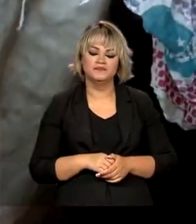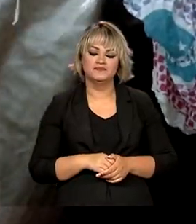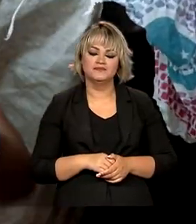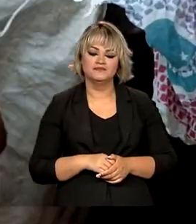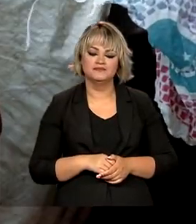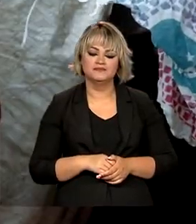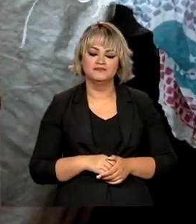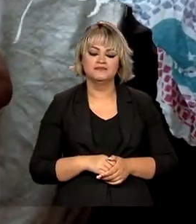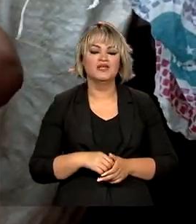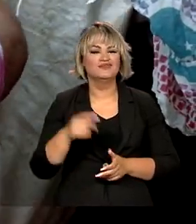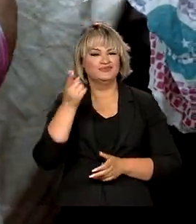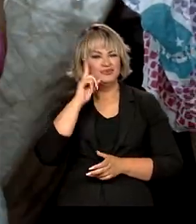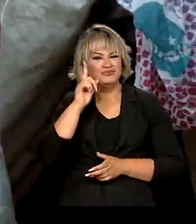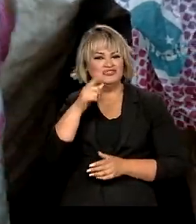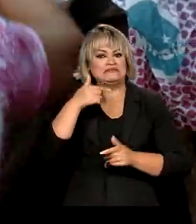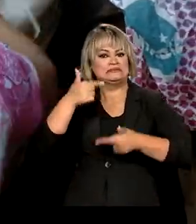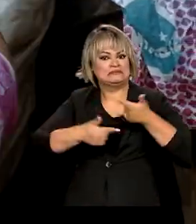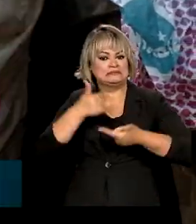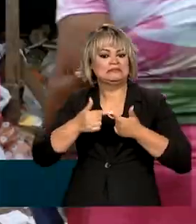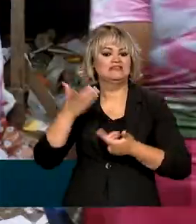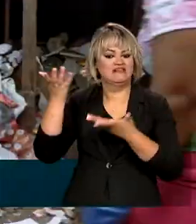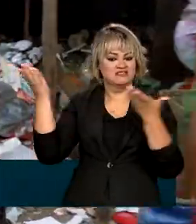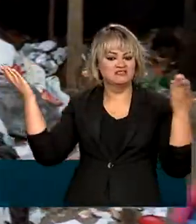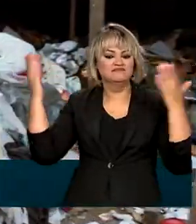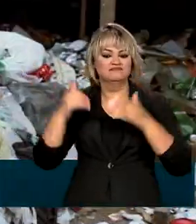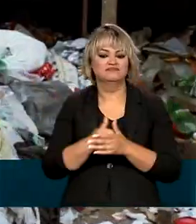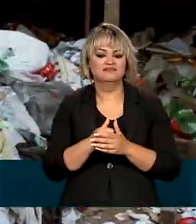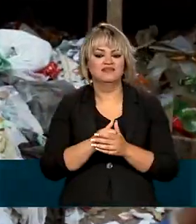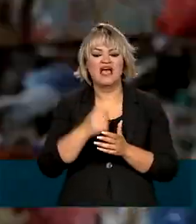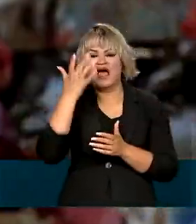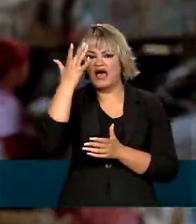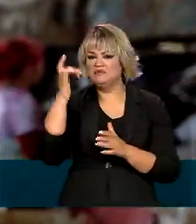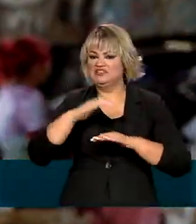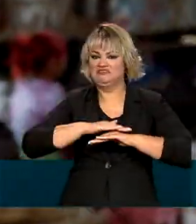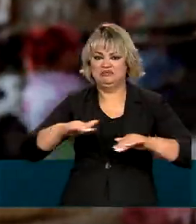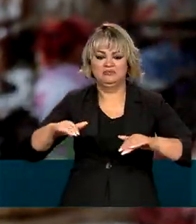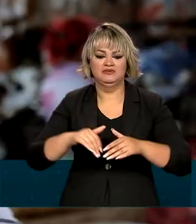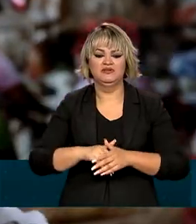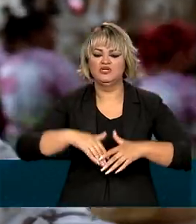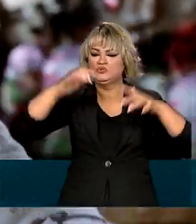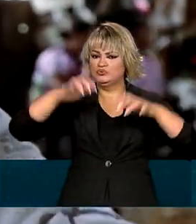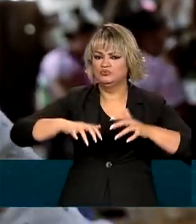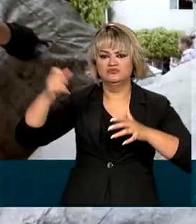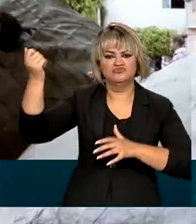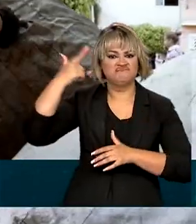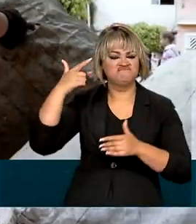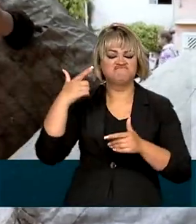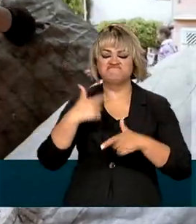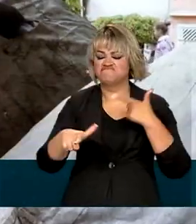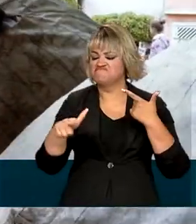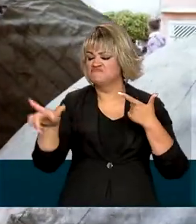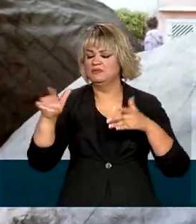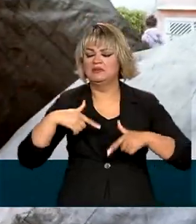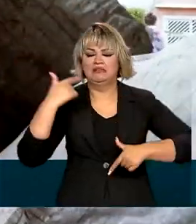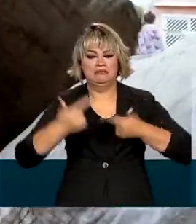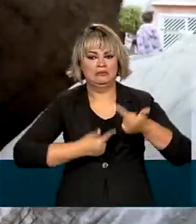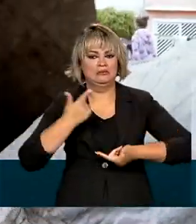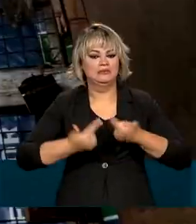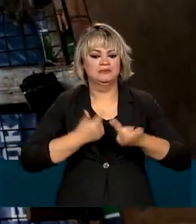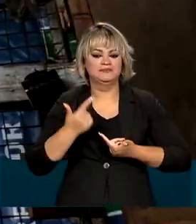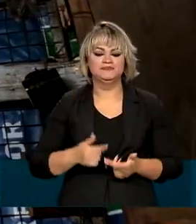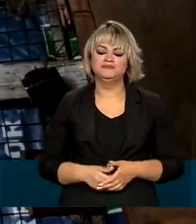Todos os dias é essa pauleira que você está vendo. Amanhã não tem mais nada no chão. Debaixo de chuva, debaixo de sol, mas trabalha.